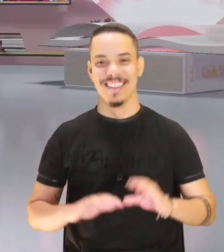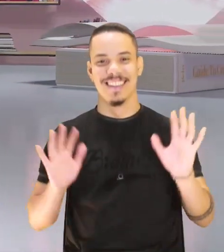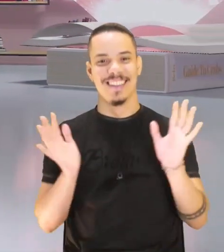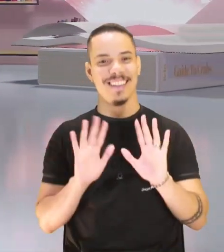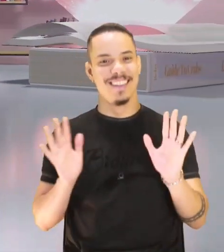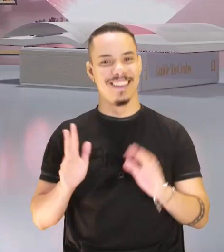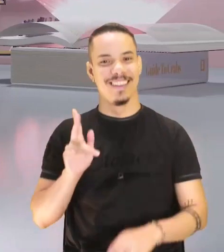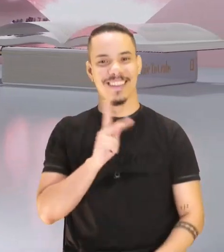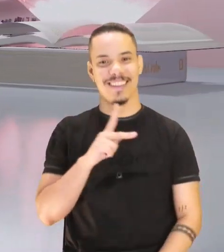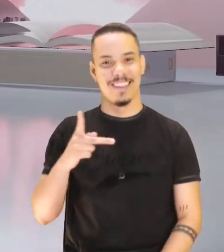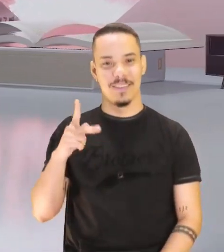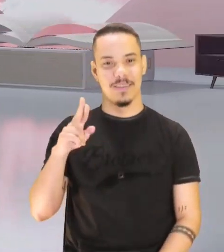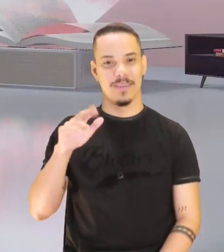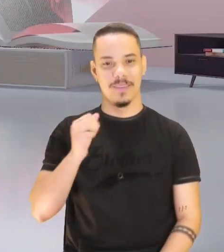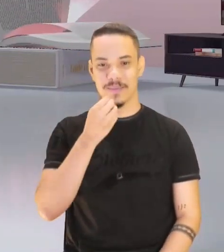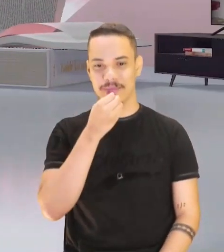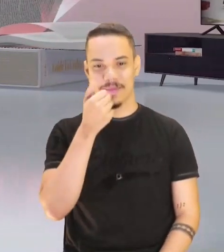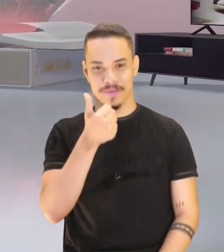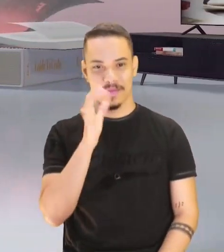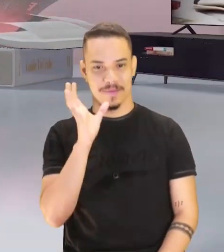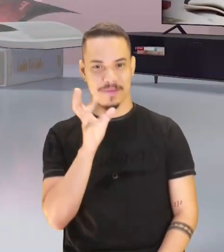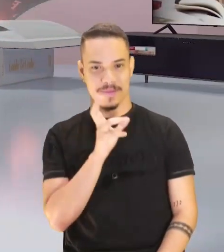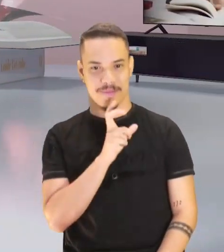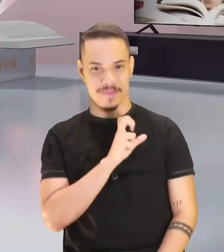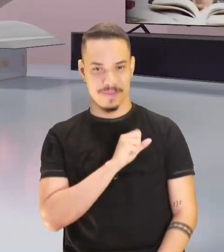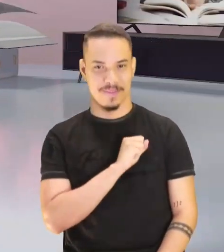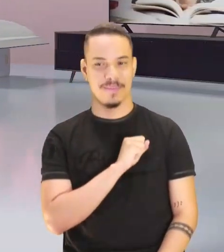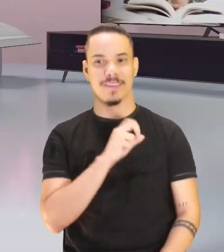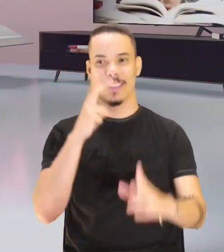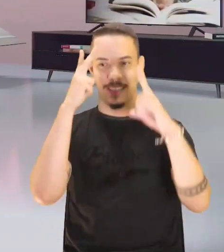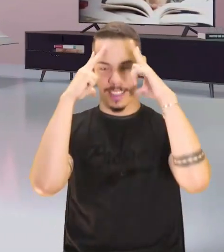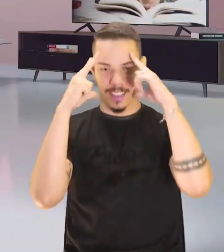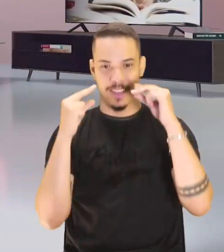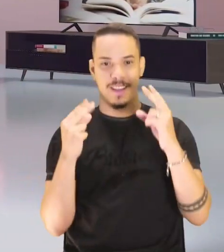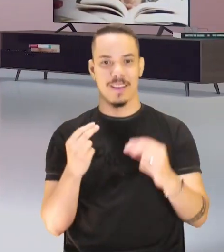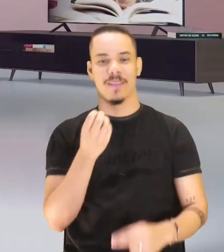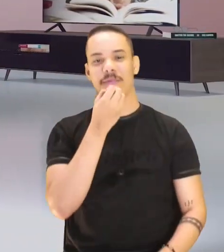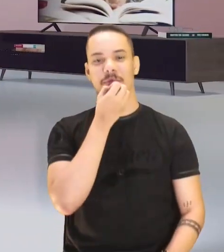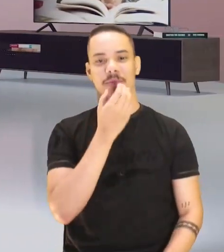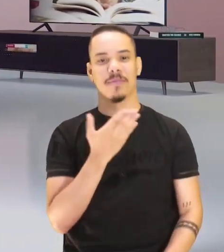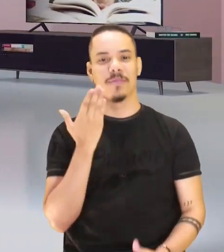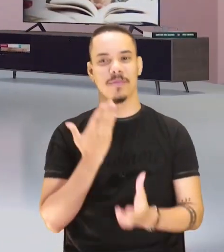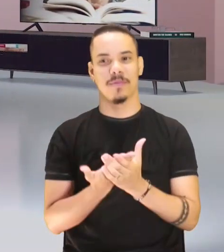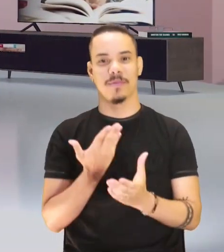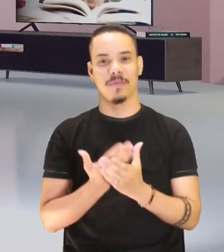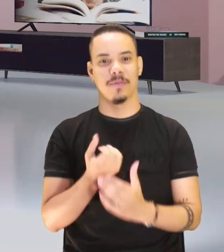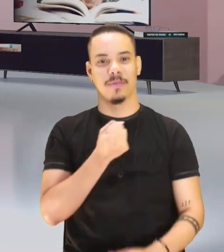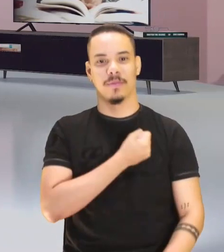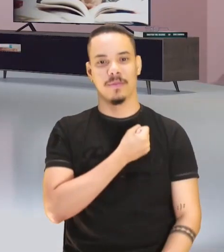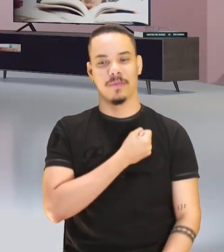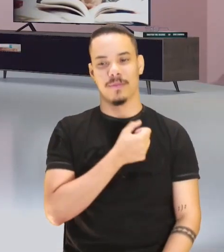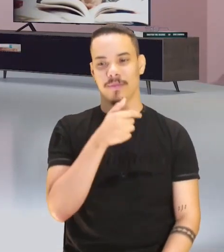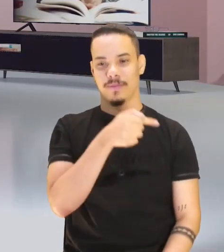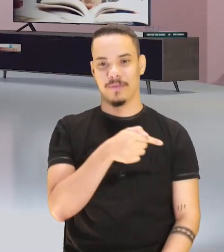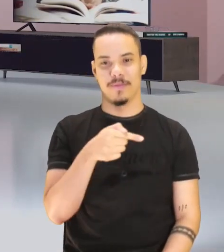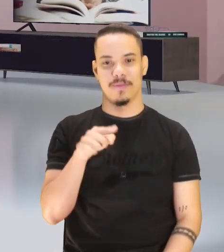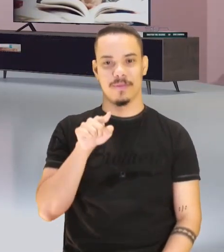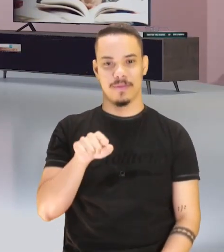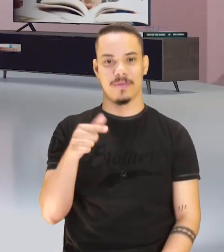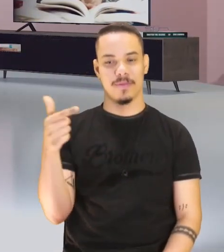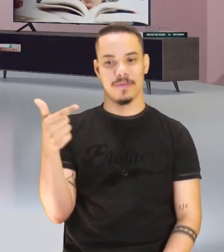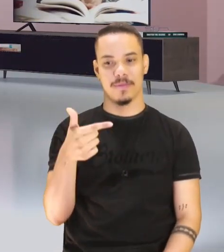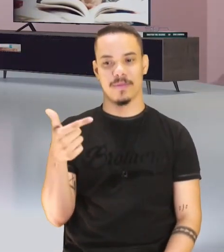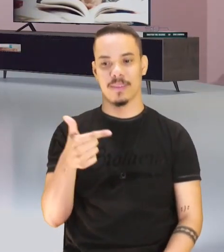Fura! Tudo bem, Madinha? Tudo tranquilo, graças a Deus. Olha só a nossa aula, a aula 77.2,